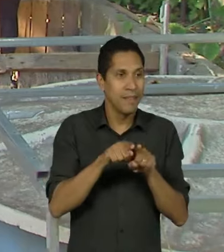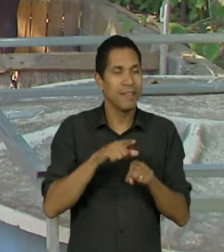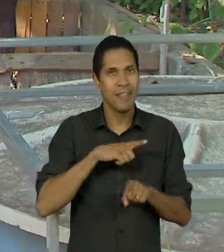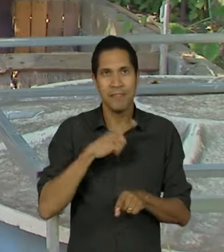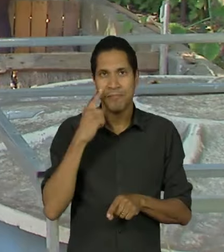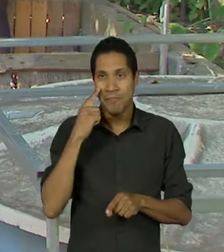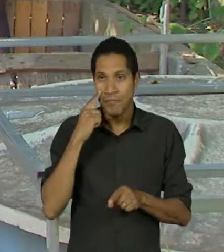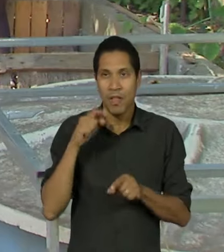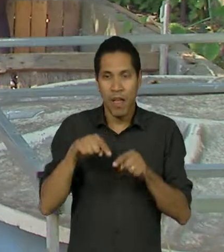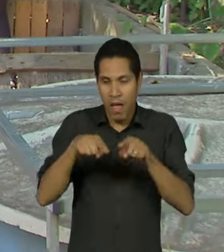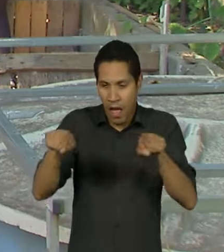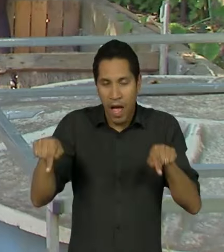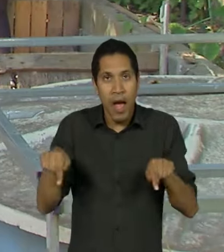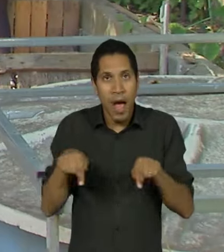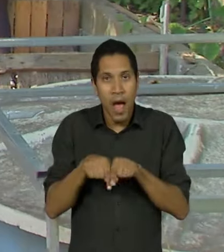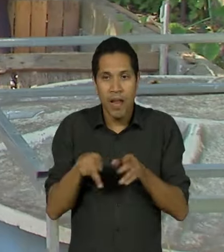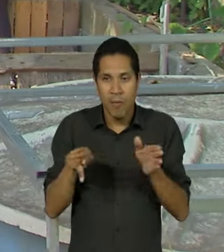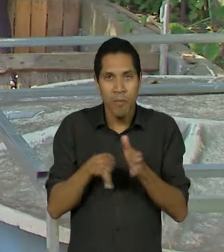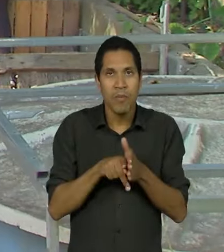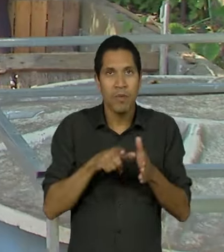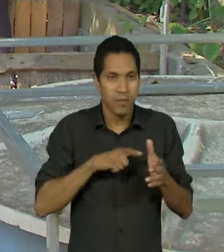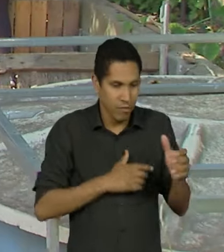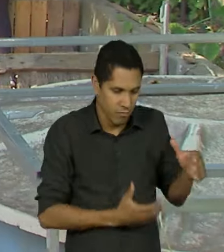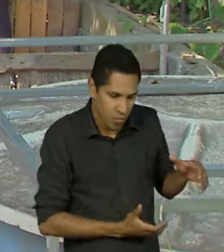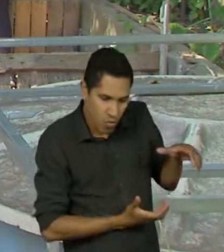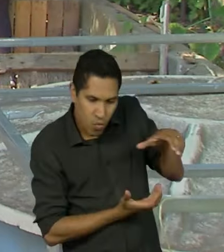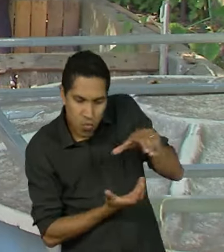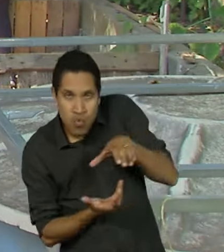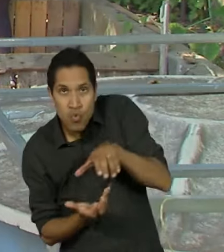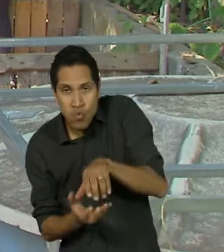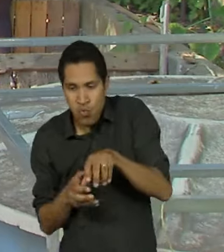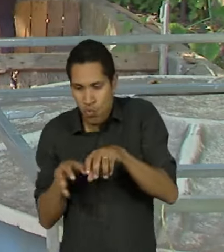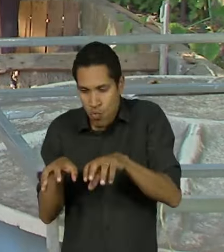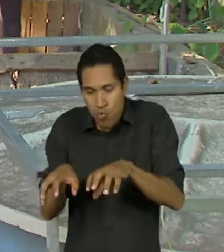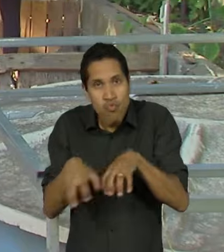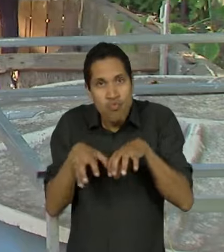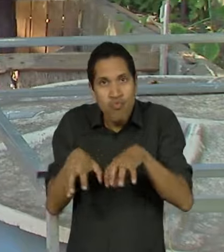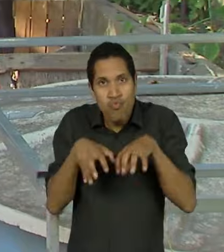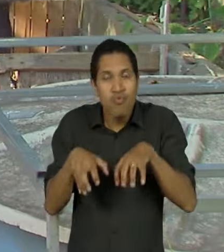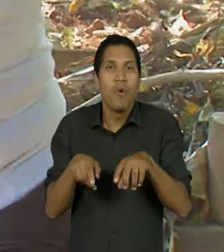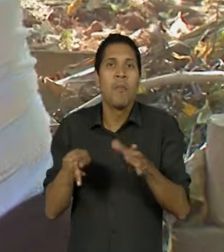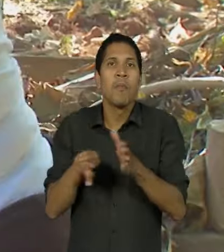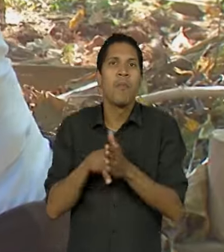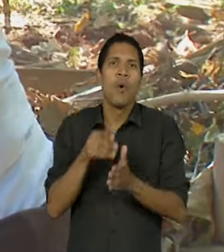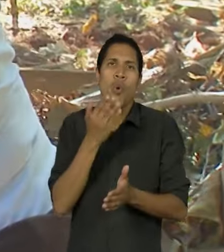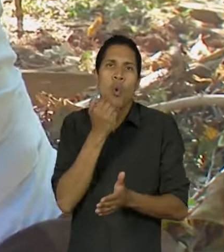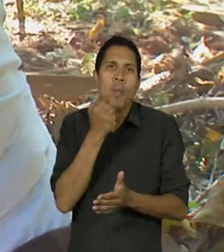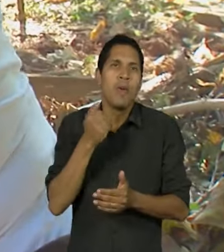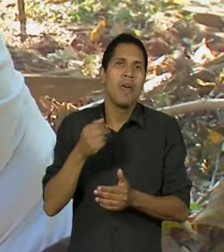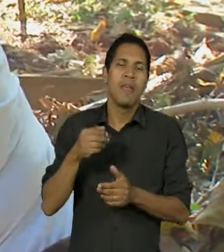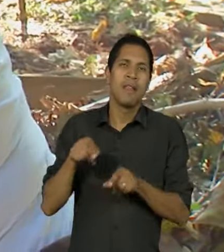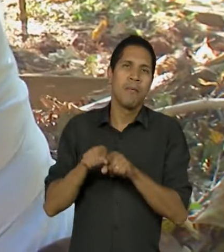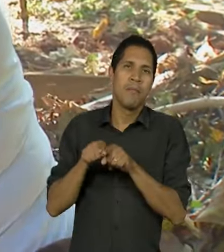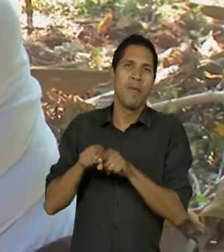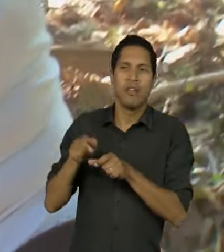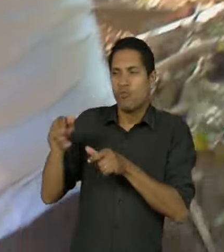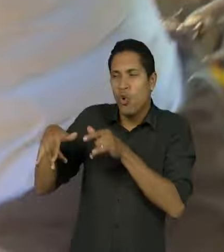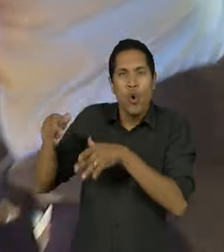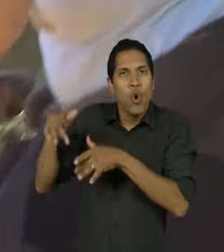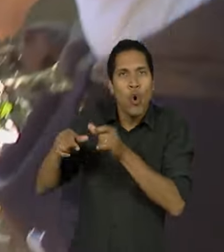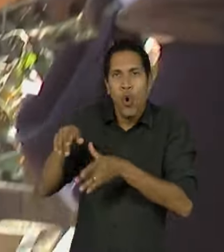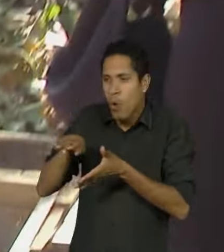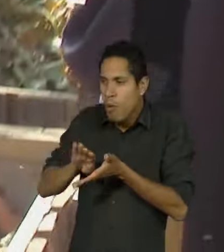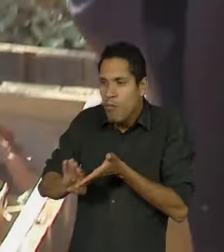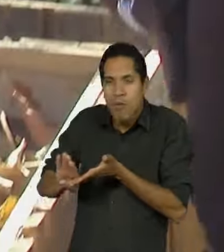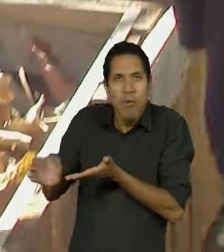compostagem, que recebe resíduos orgânicos das cozinhas de moradores da região. Eles são orientados por meio do